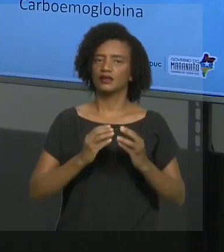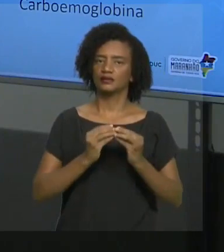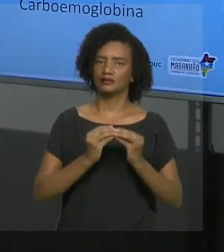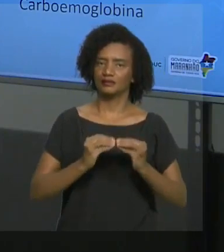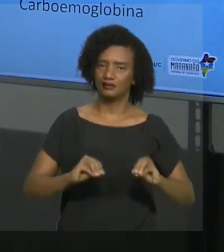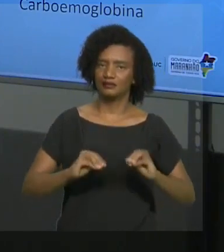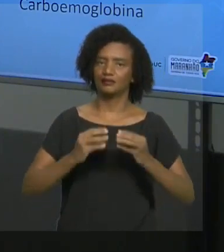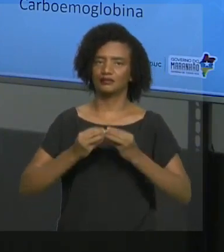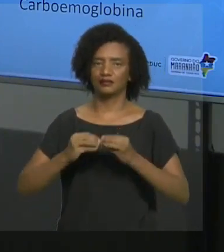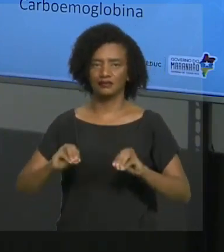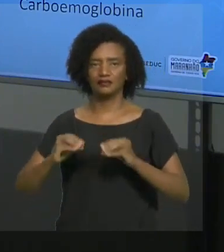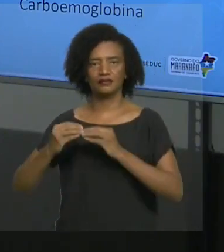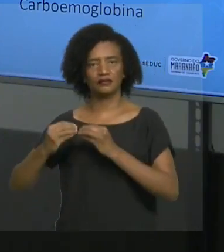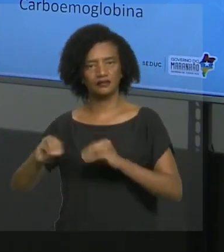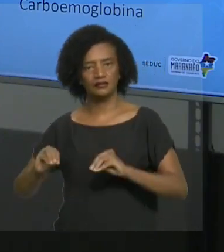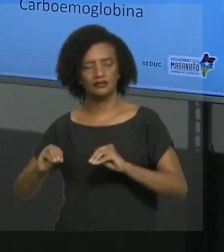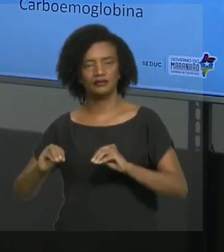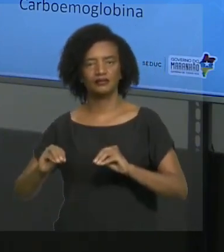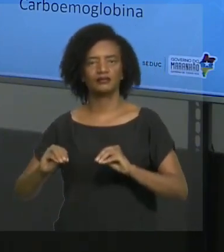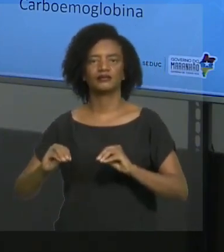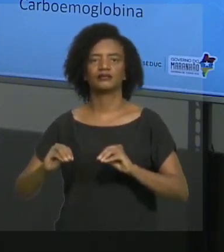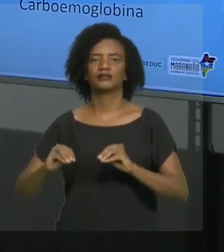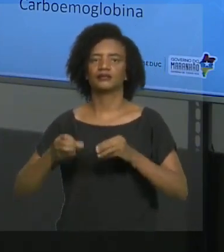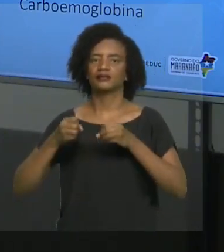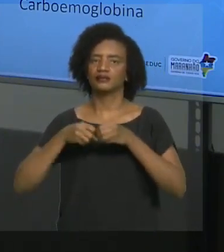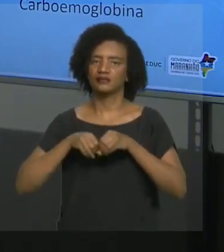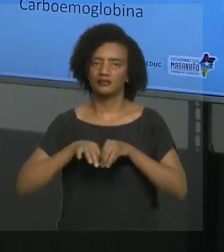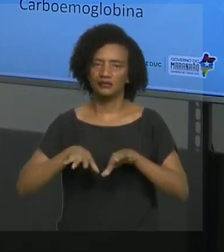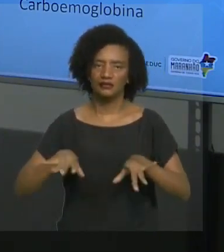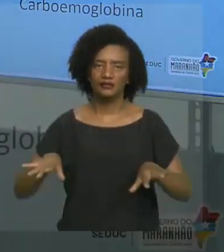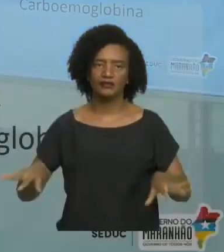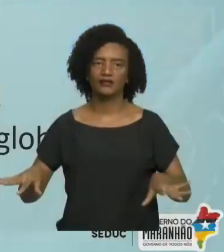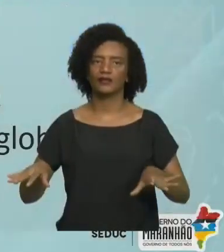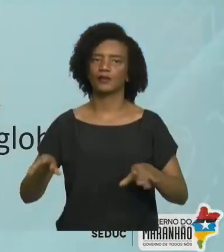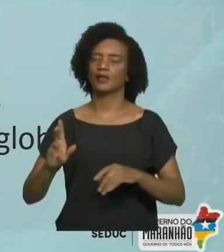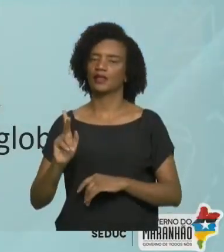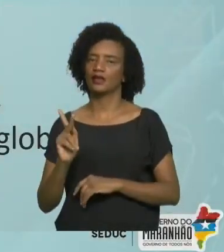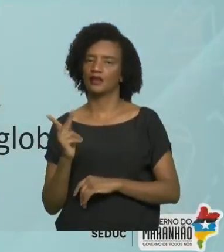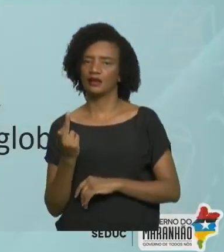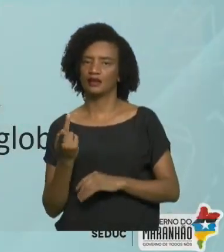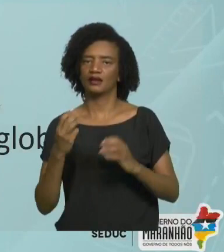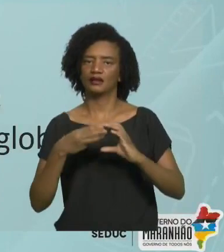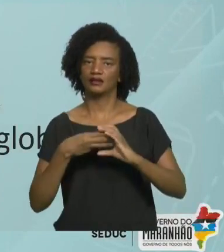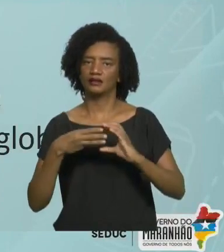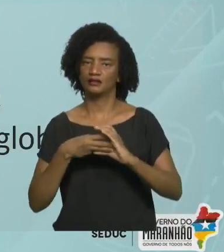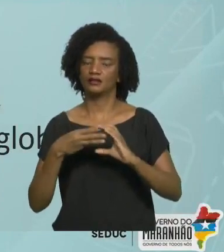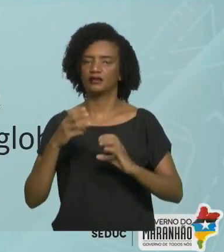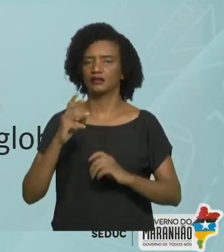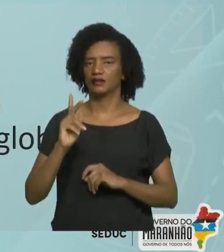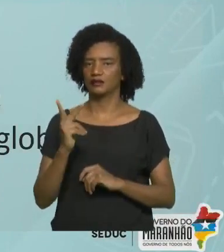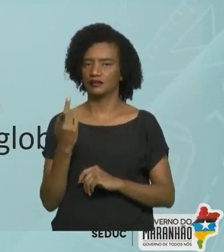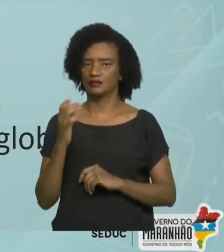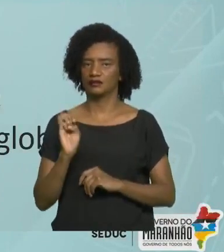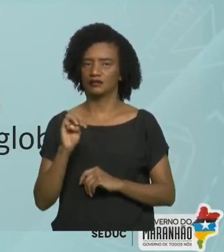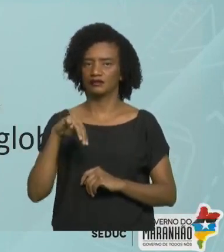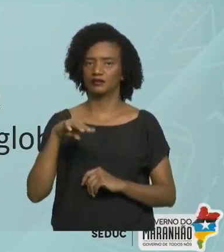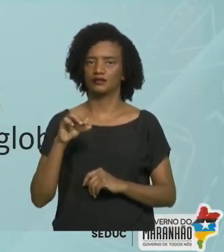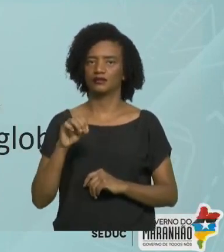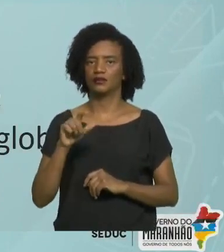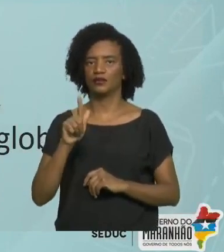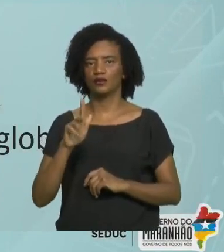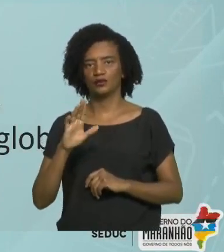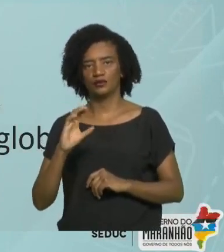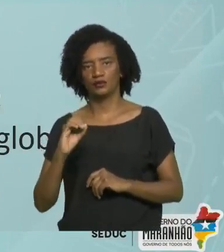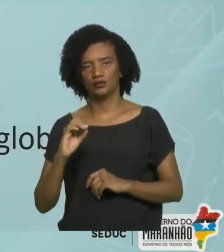e liberando a hemoglobina. E aqui na célula está ocorrendo a